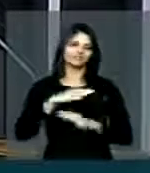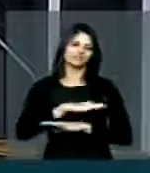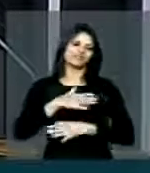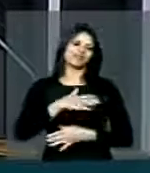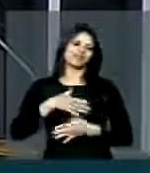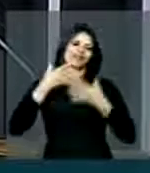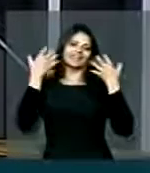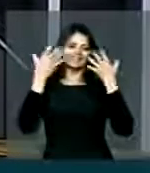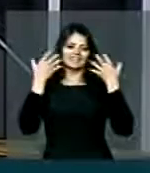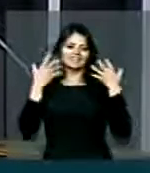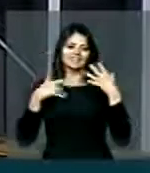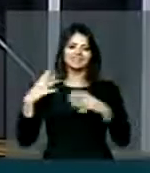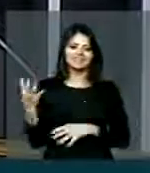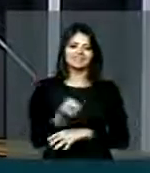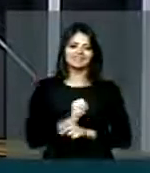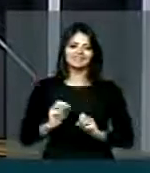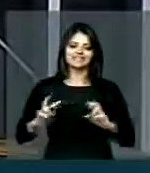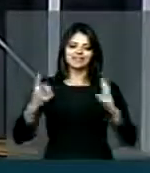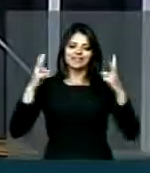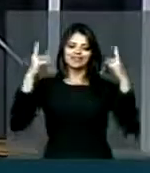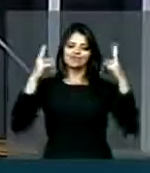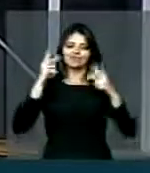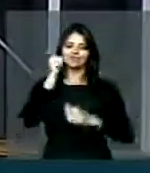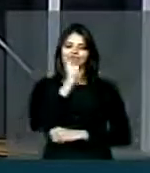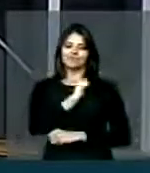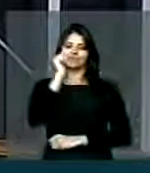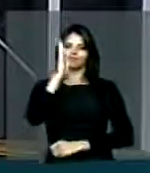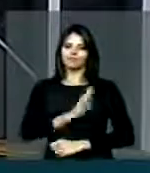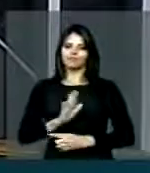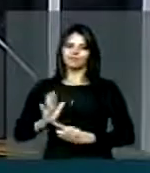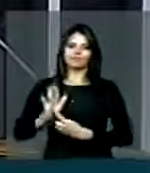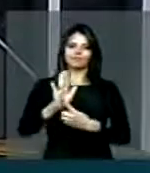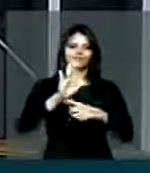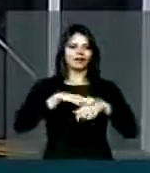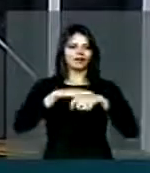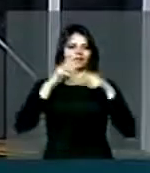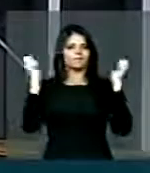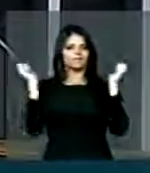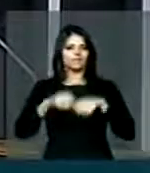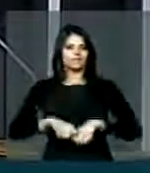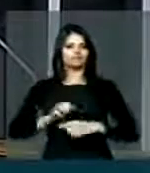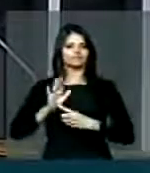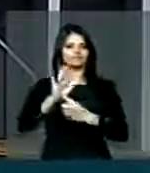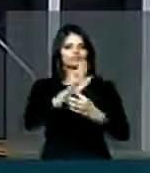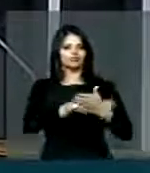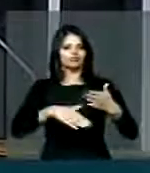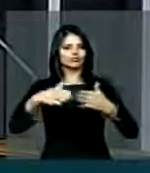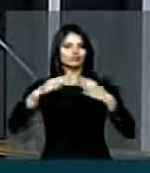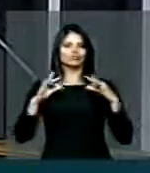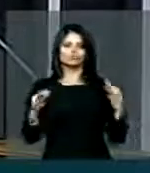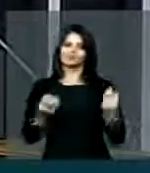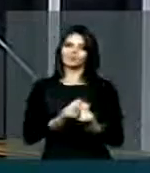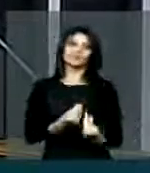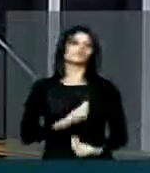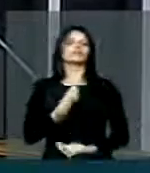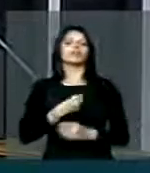alegria. Salve a mulher brasileira, que demonstrou capacidade em todos os sentidos,